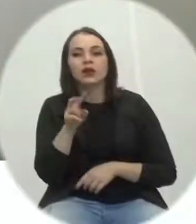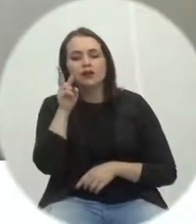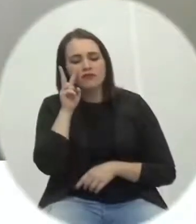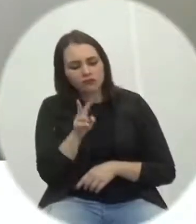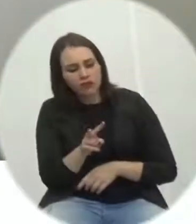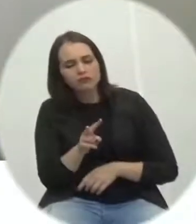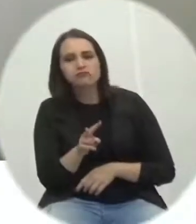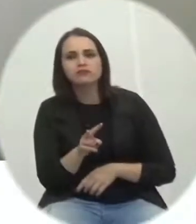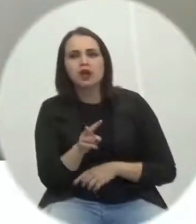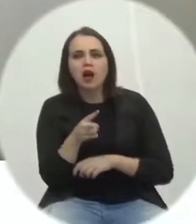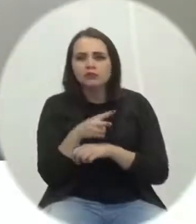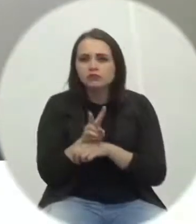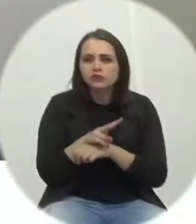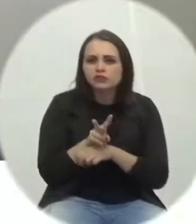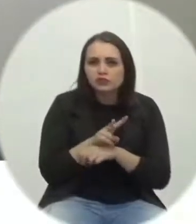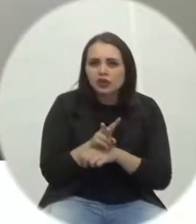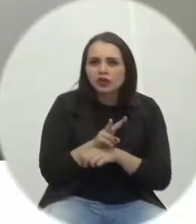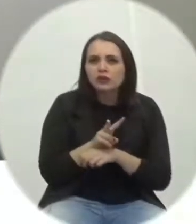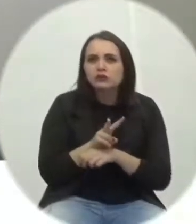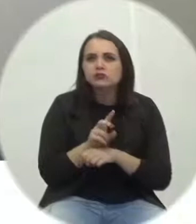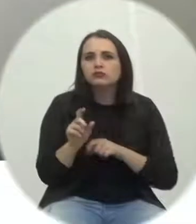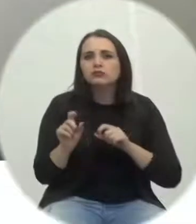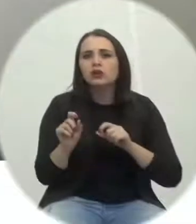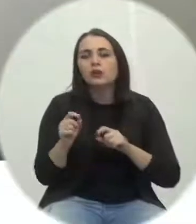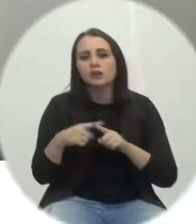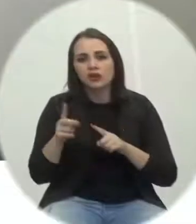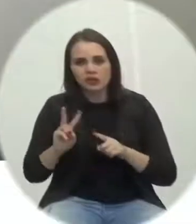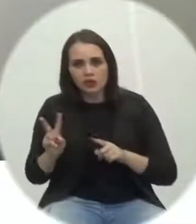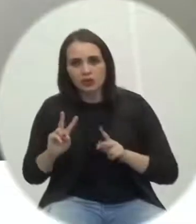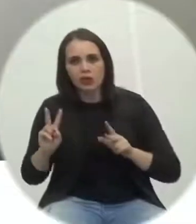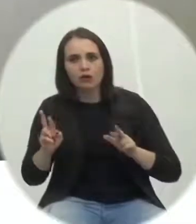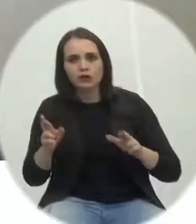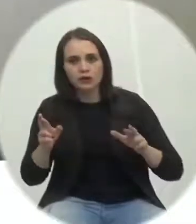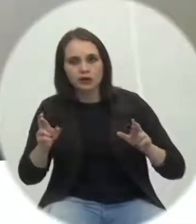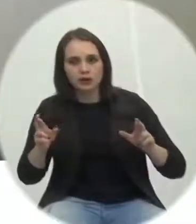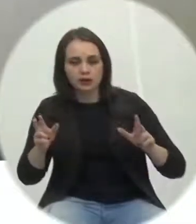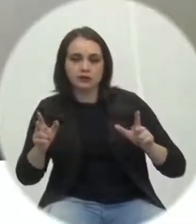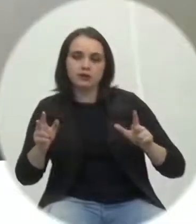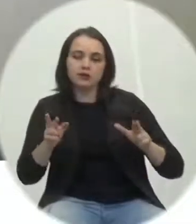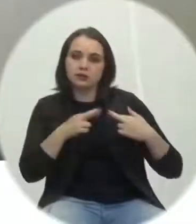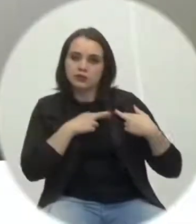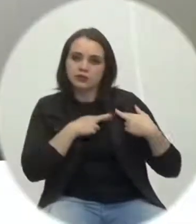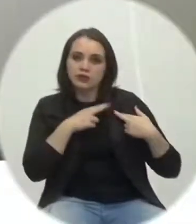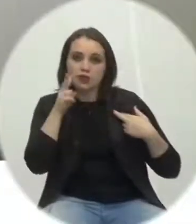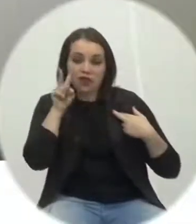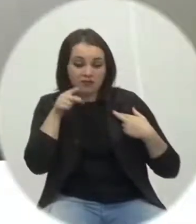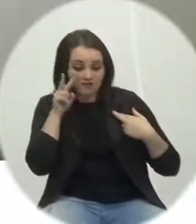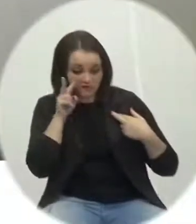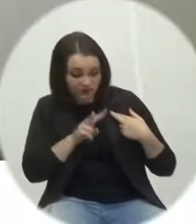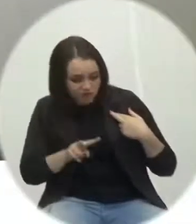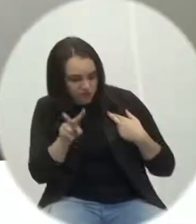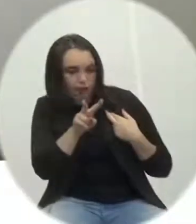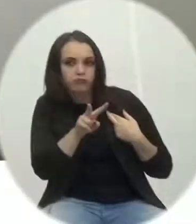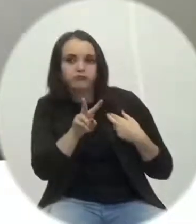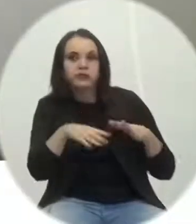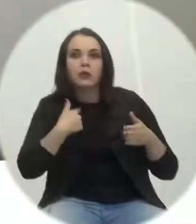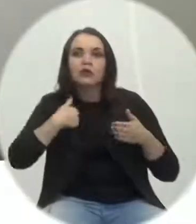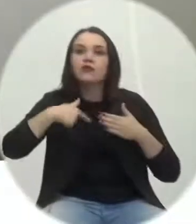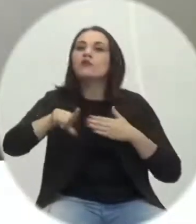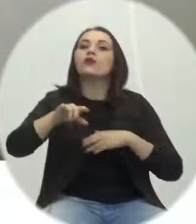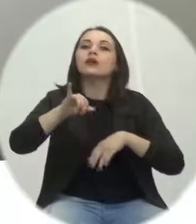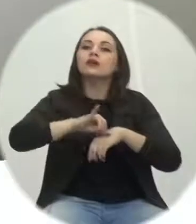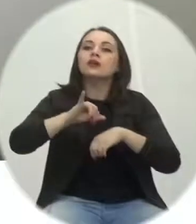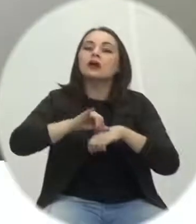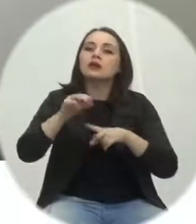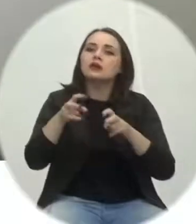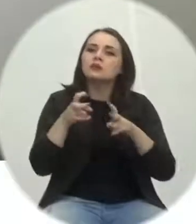verificando, fiscalizando a função do vereador, é fiscalizar, e eu estive lá nessa unidade, senhor presidente, e percebi